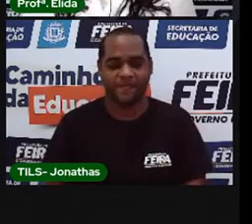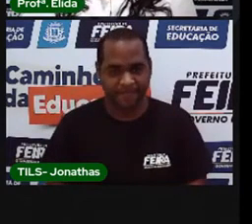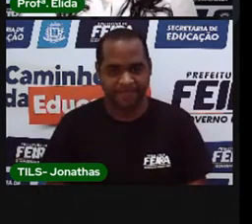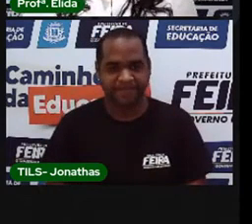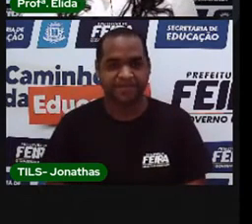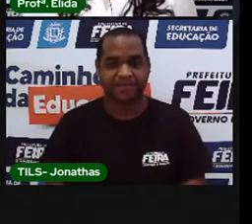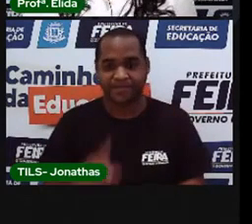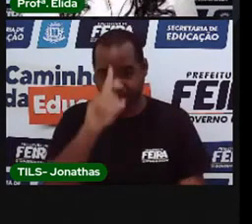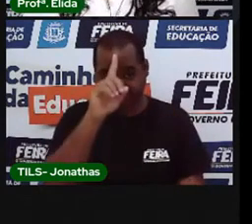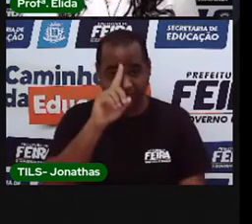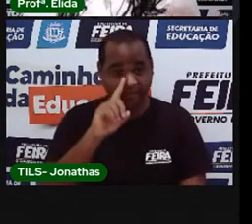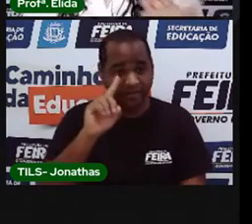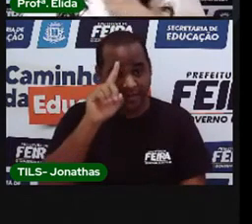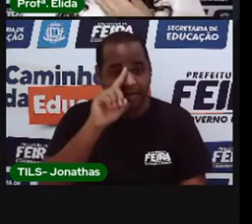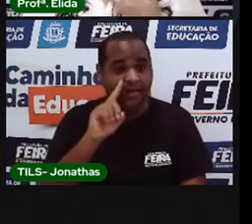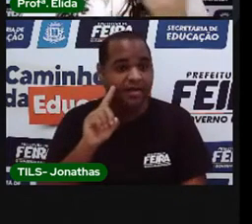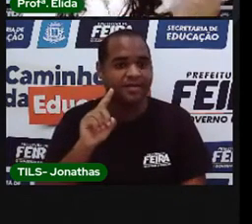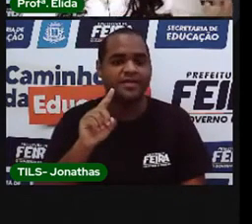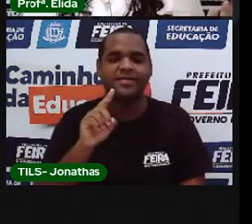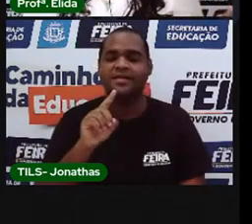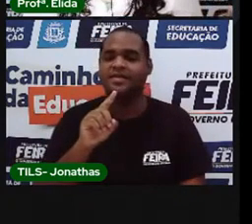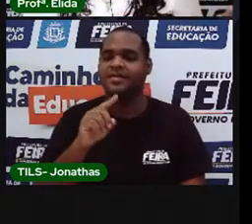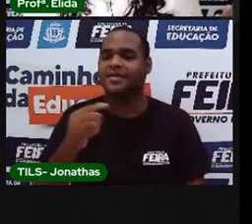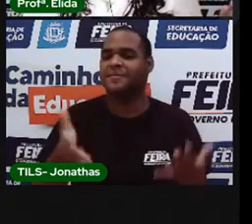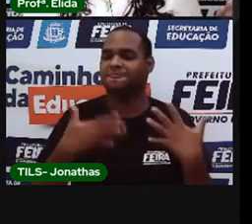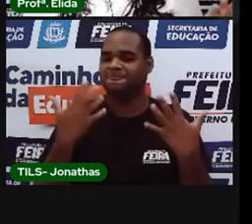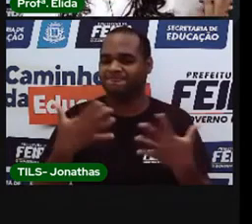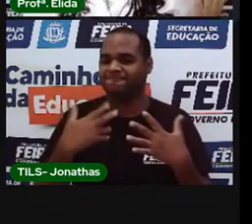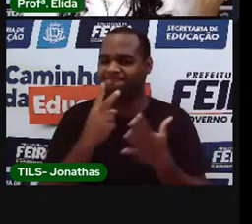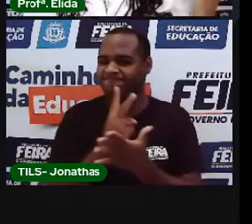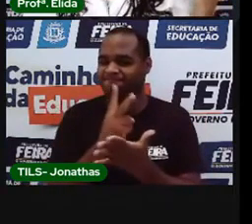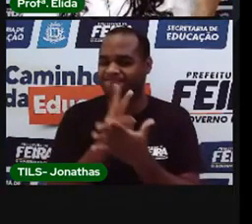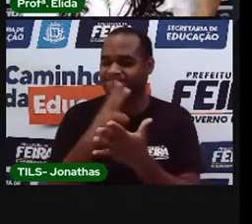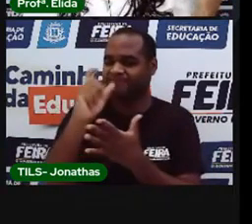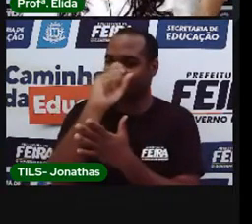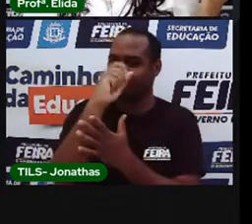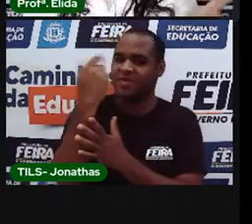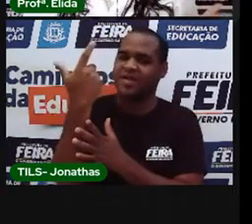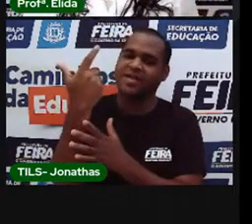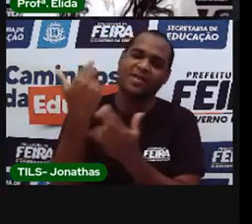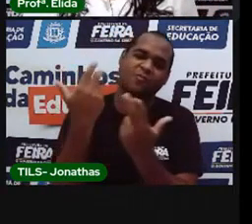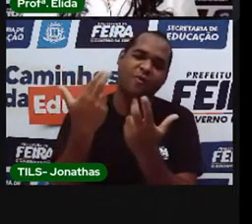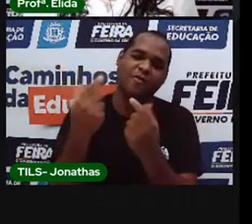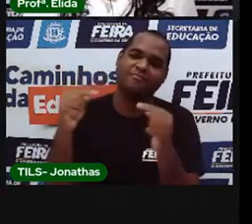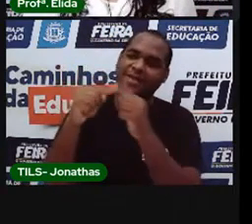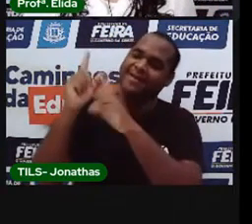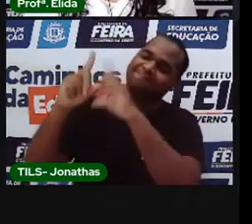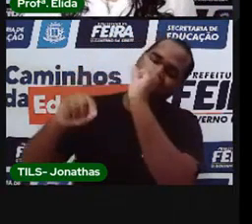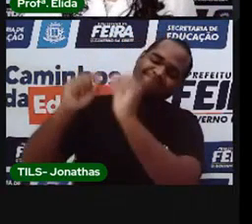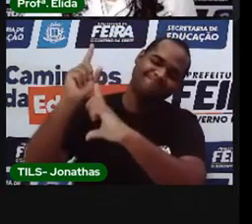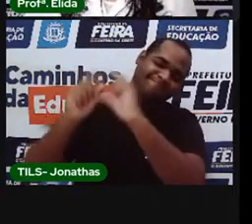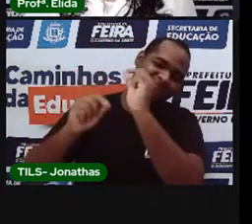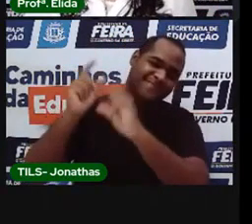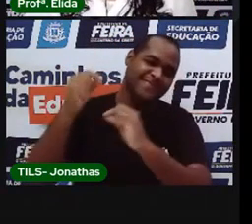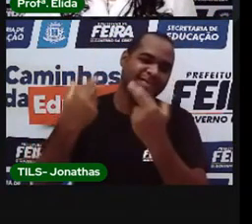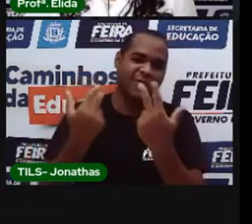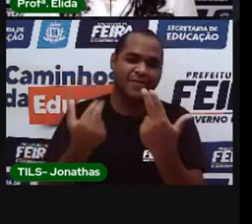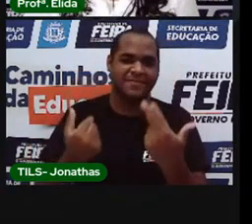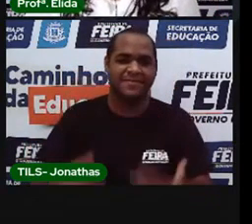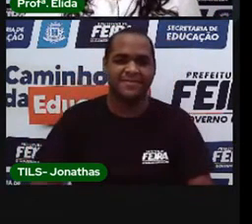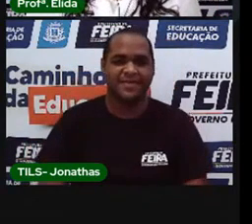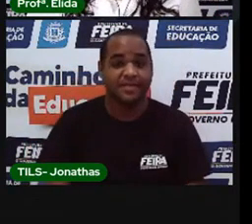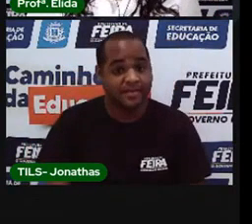Amarelo. A alegria que tudo contagia. Brilha como o sol e pisca como as estrelas.